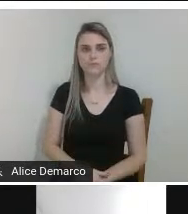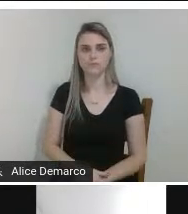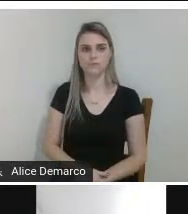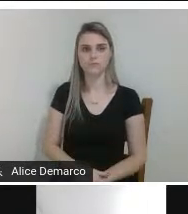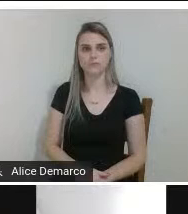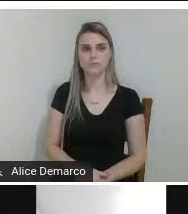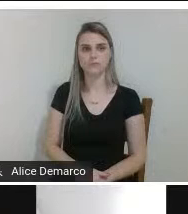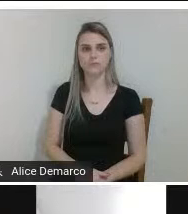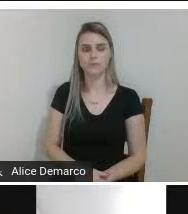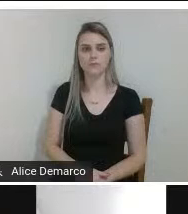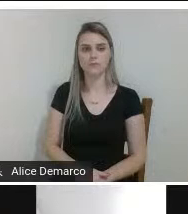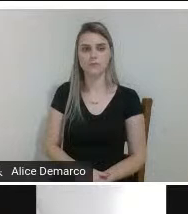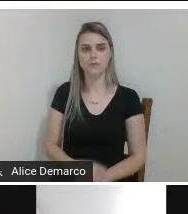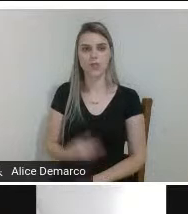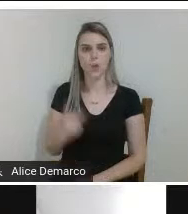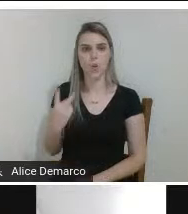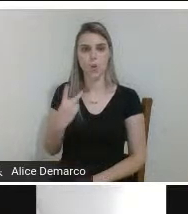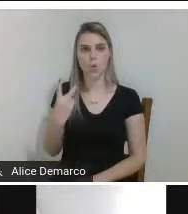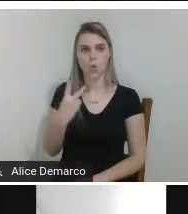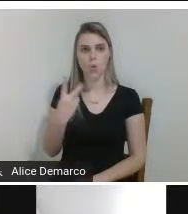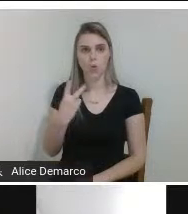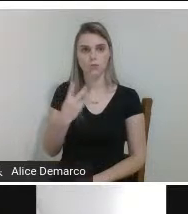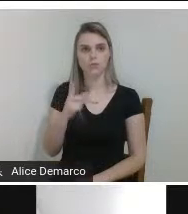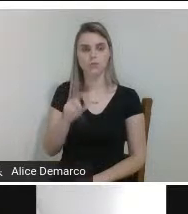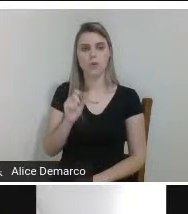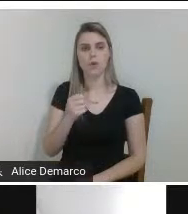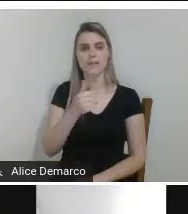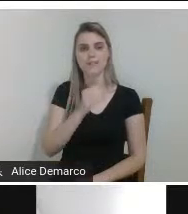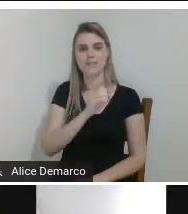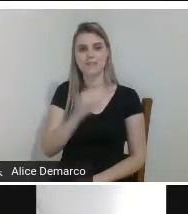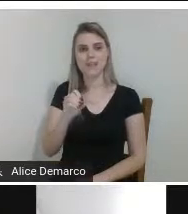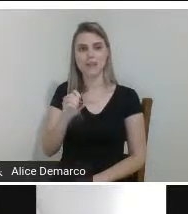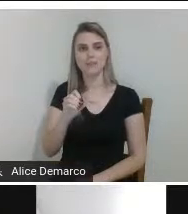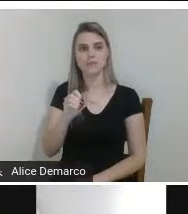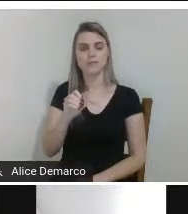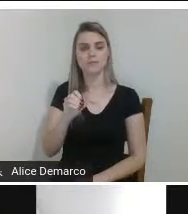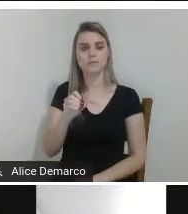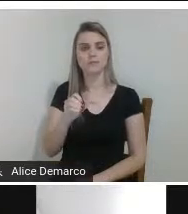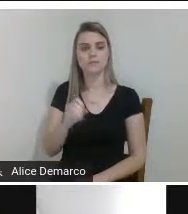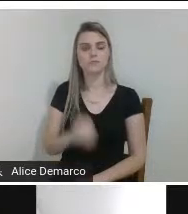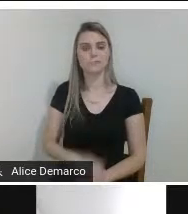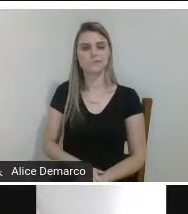o segundo seria de 100 graus próximo